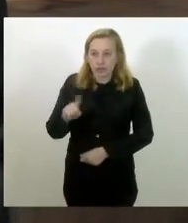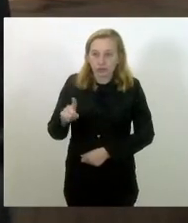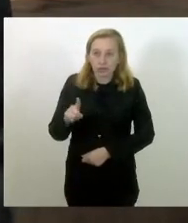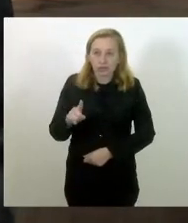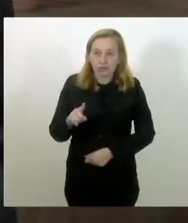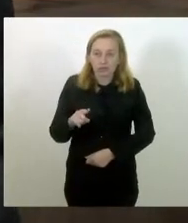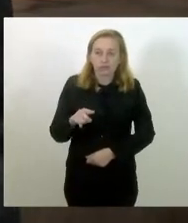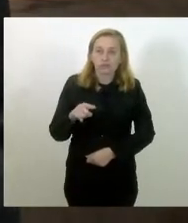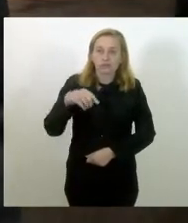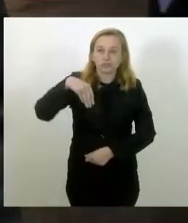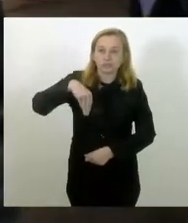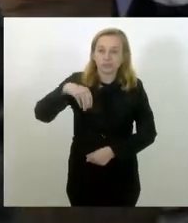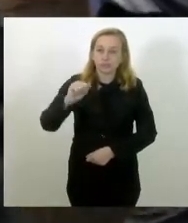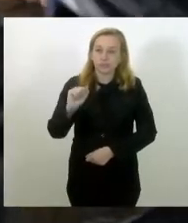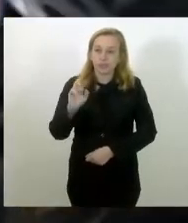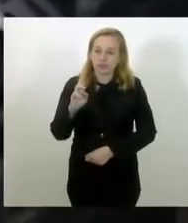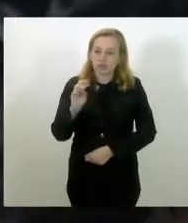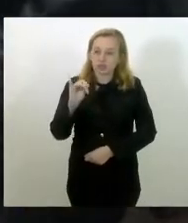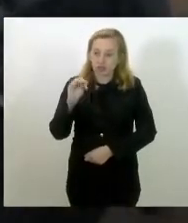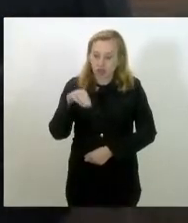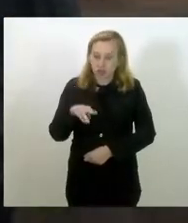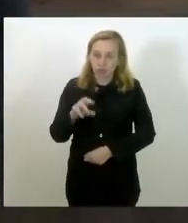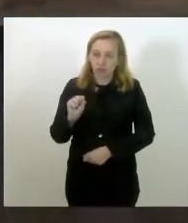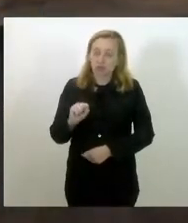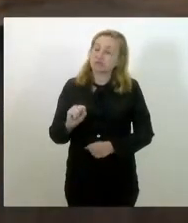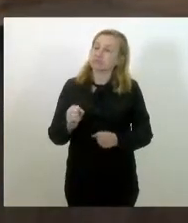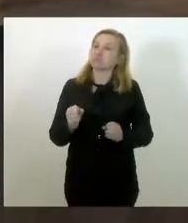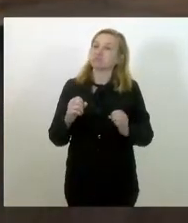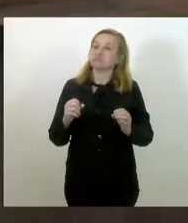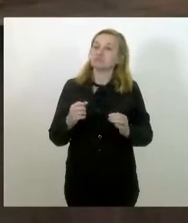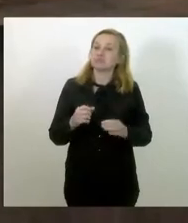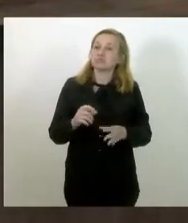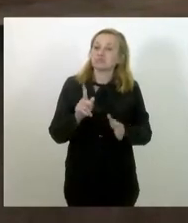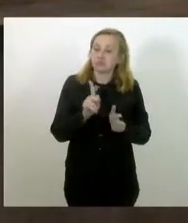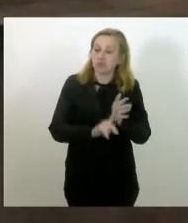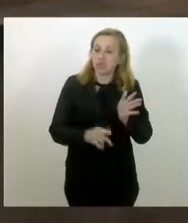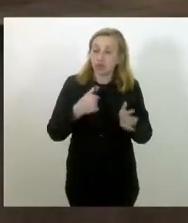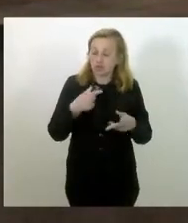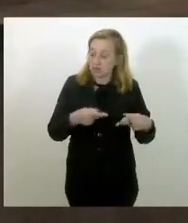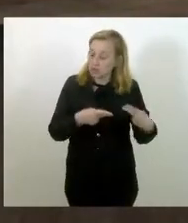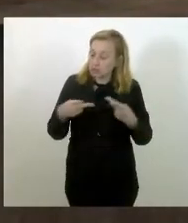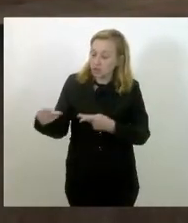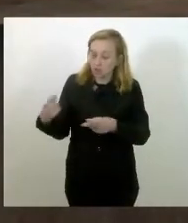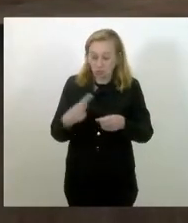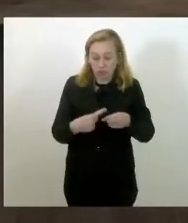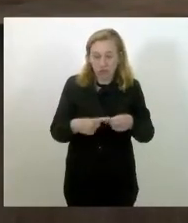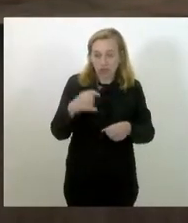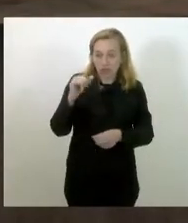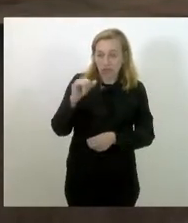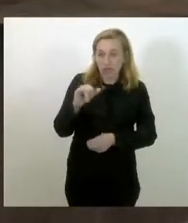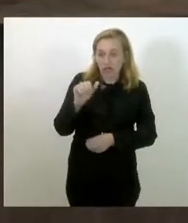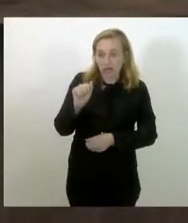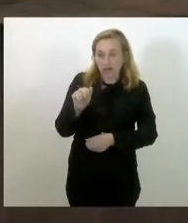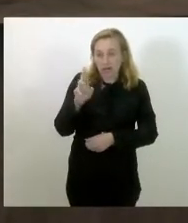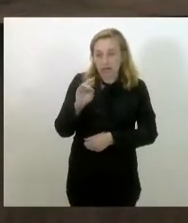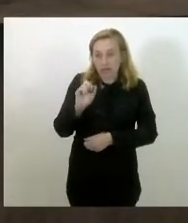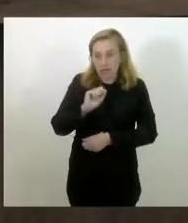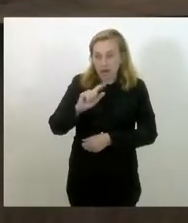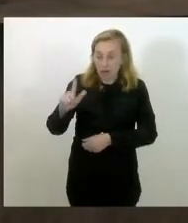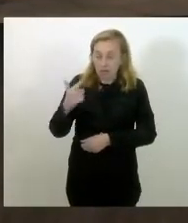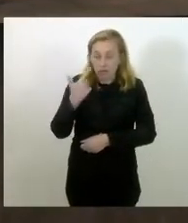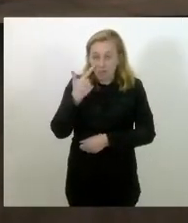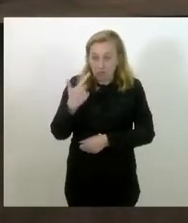projeto. Eu fui visitar o município de Areal, tive a oportunidade de ver